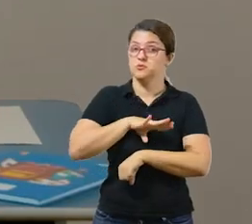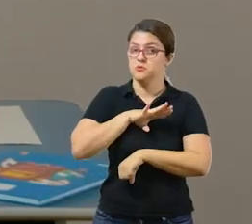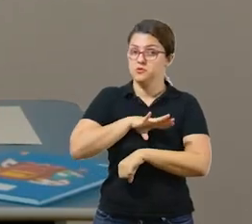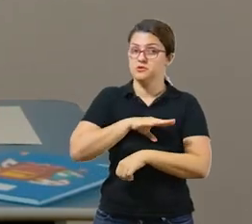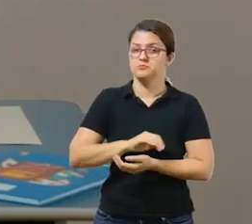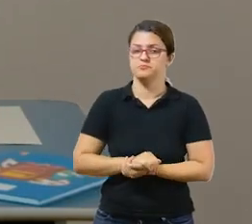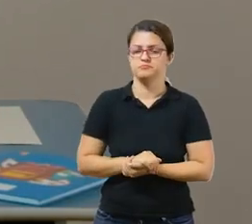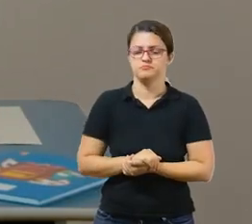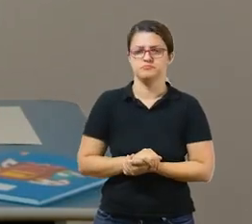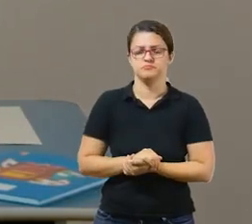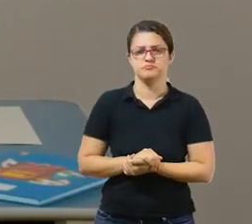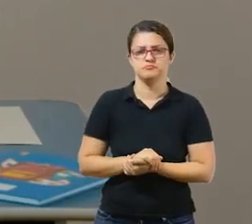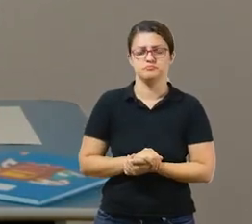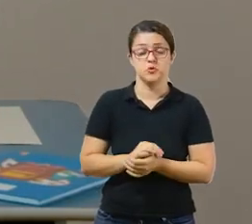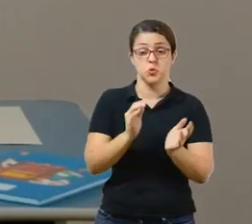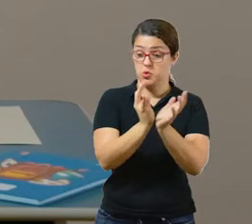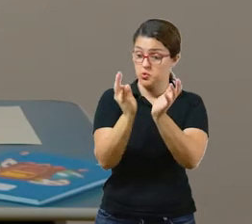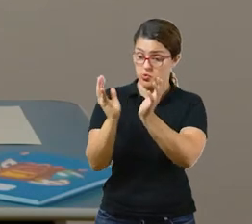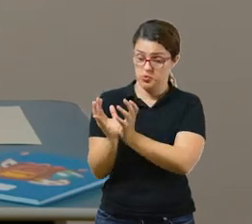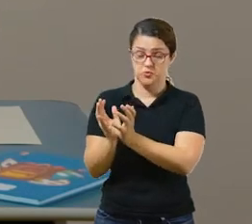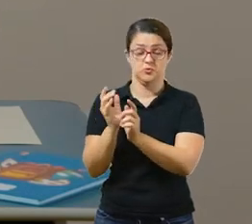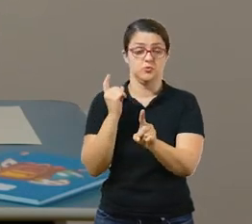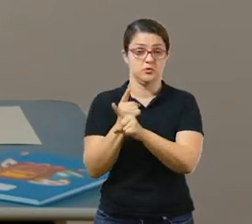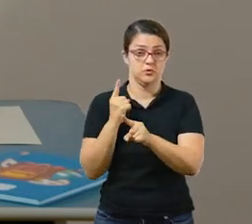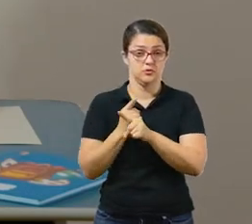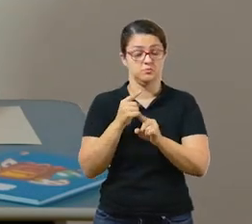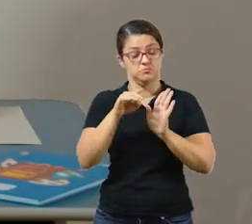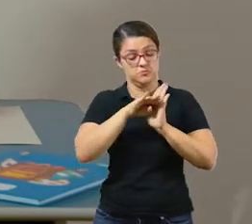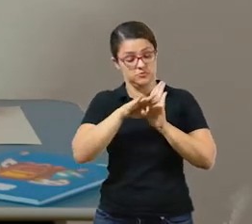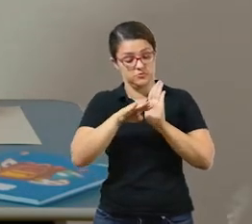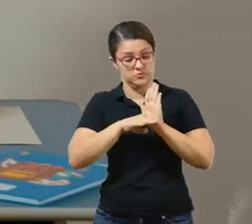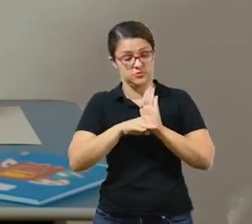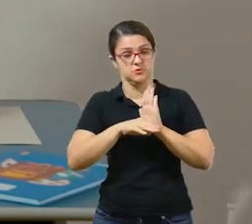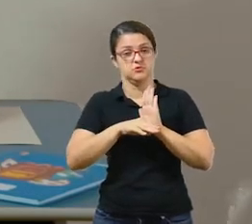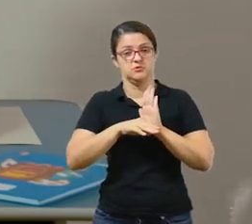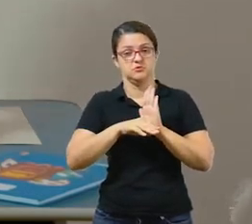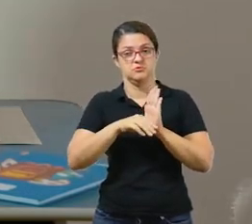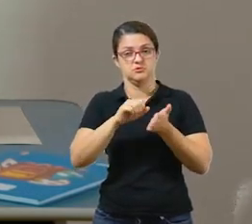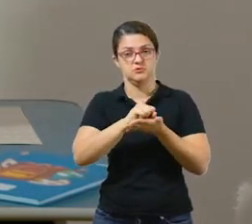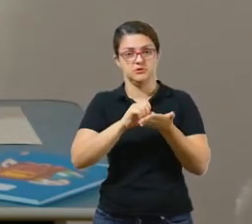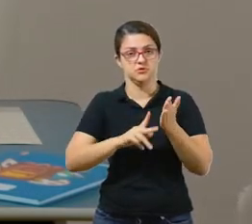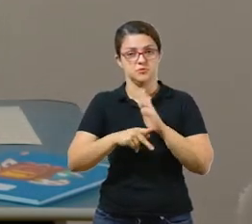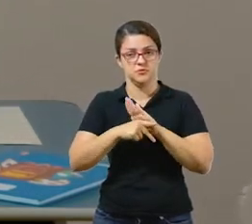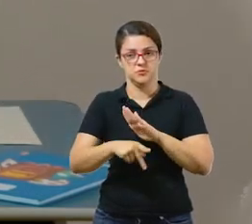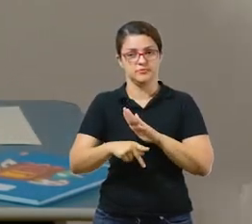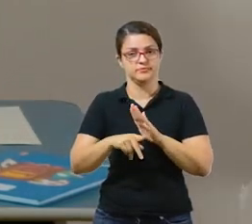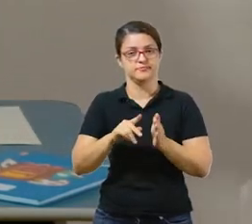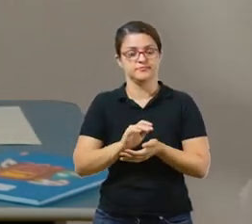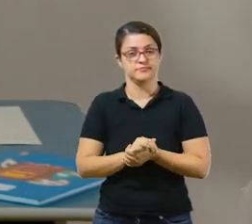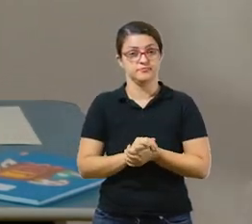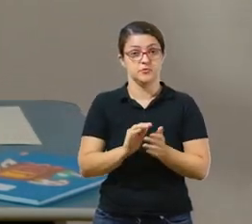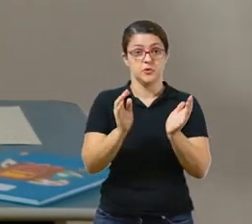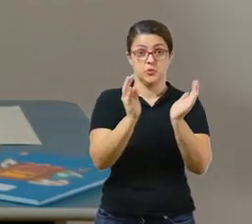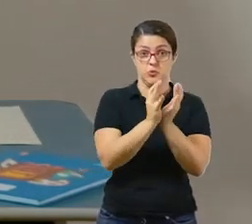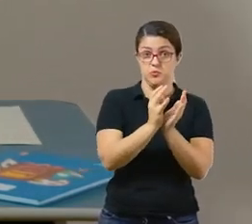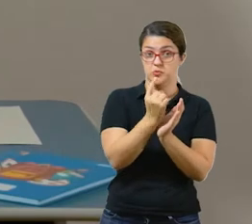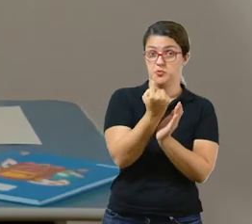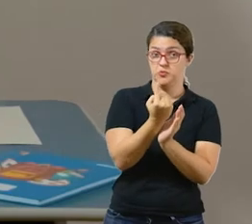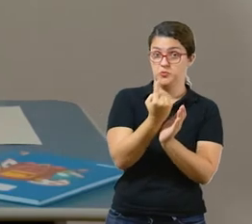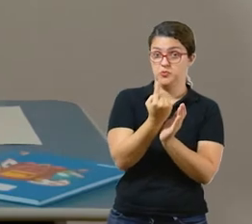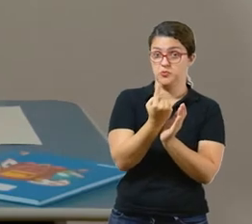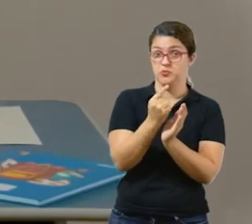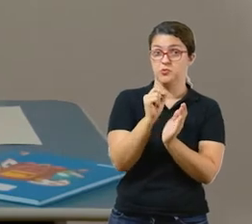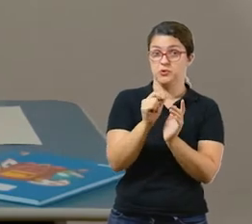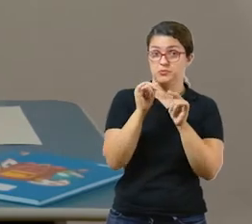encontrarão no quadro de rotina uma sugestão da atividade que seria para o termo 1 fazer um